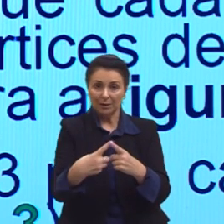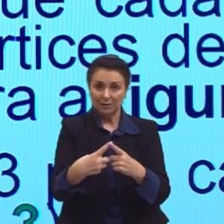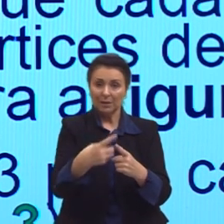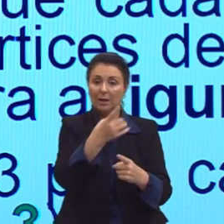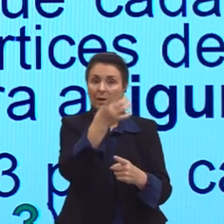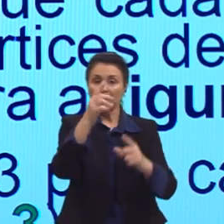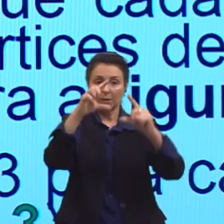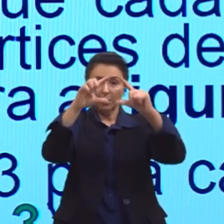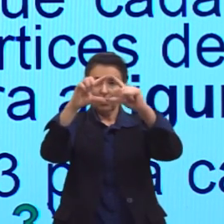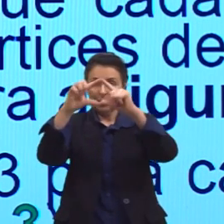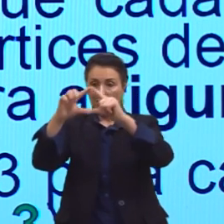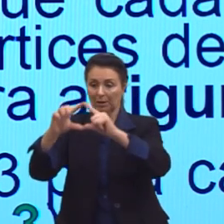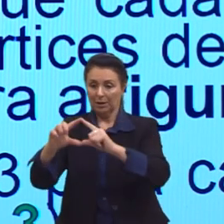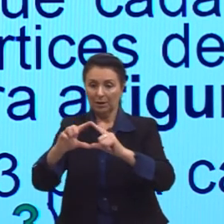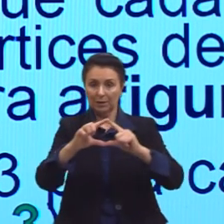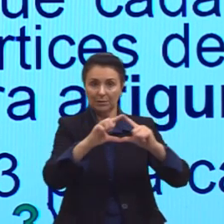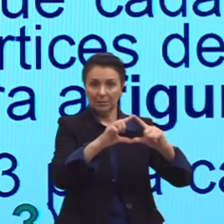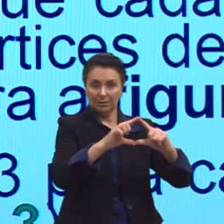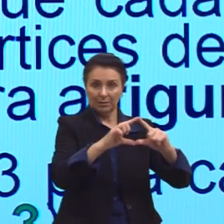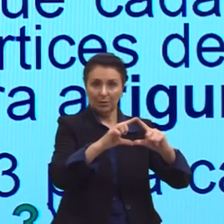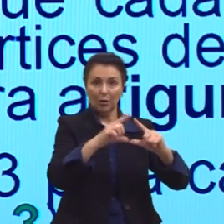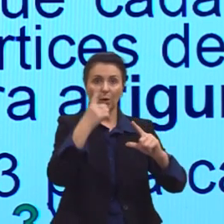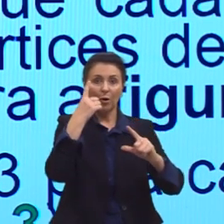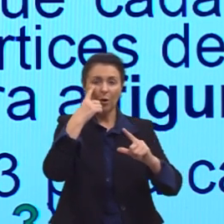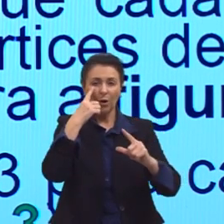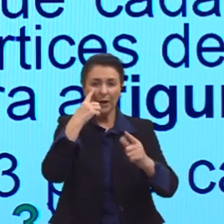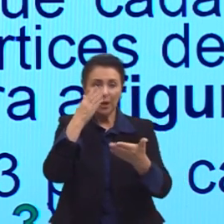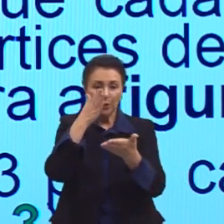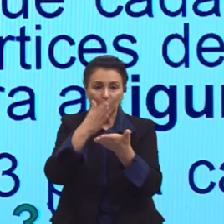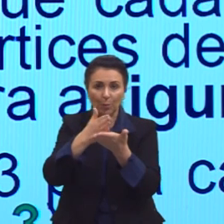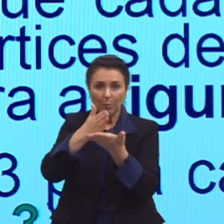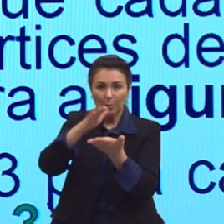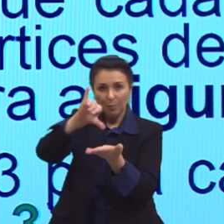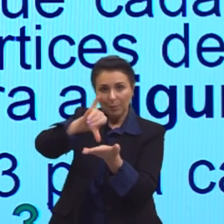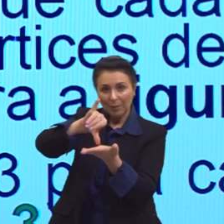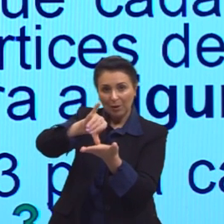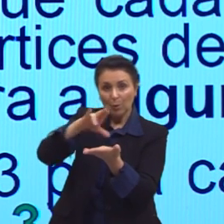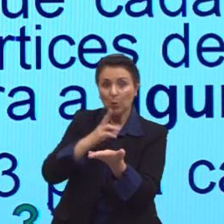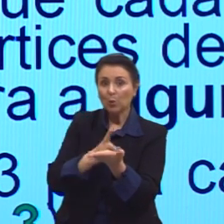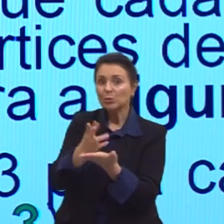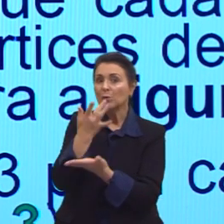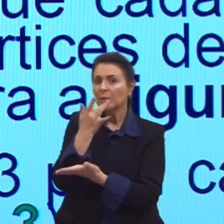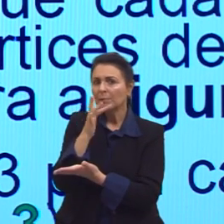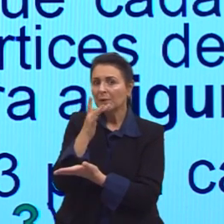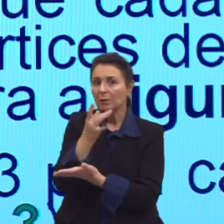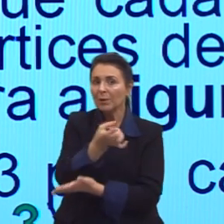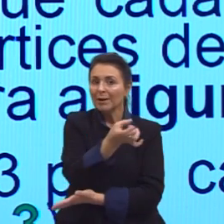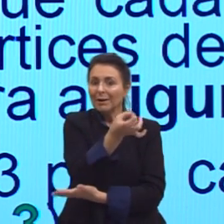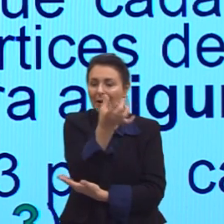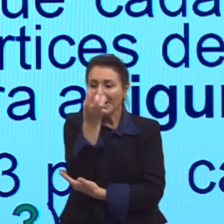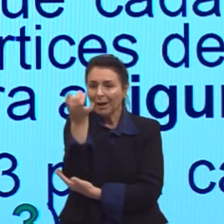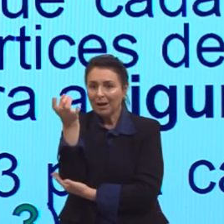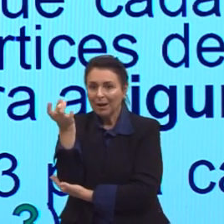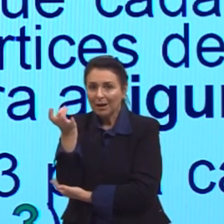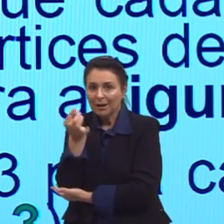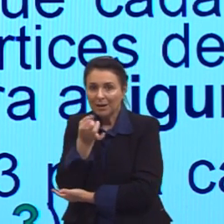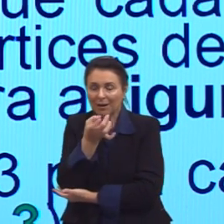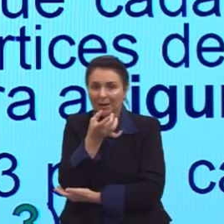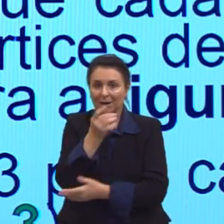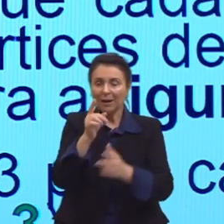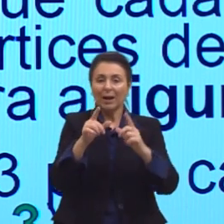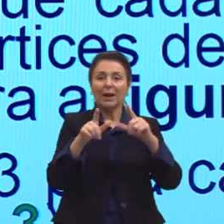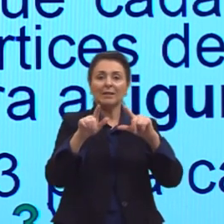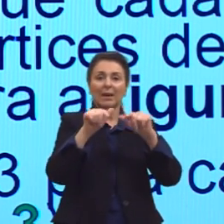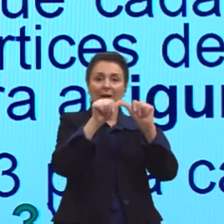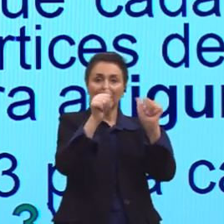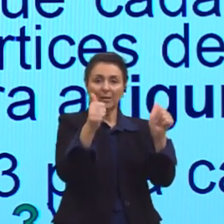pretinhos. Observem que o centro, aqui, ele permanece branco. Em cada uma das figuras, nós temos a divisão